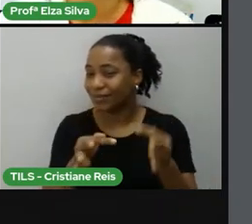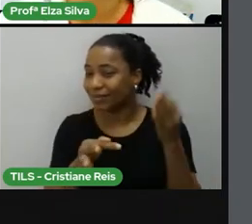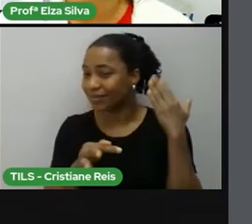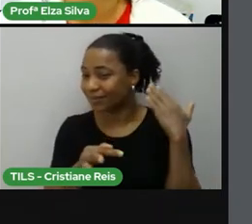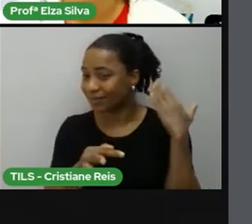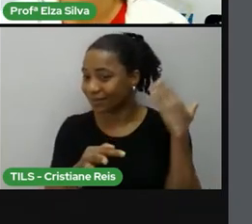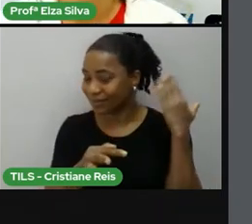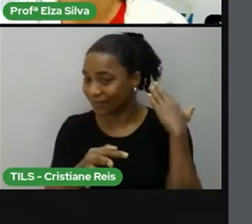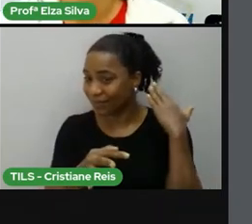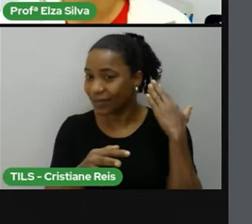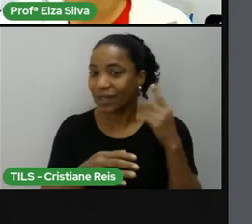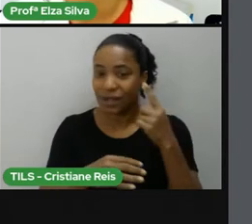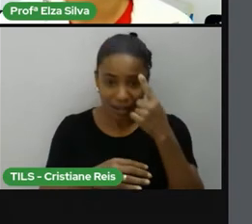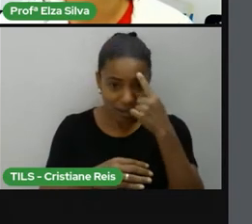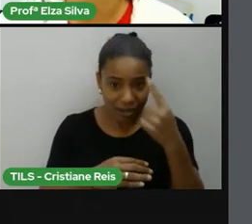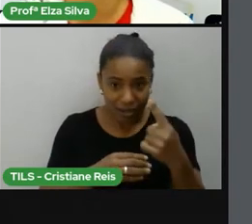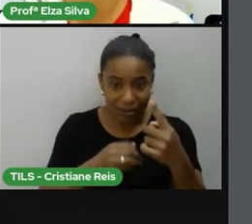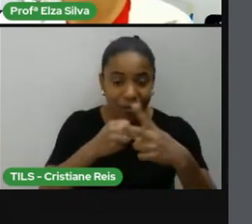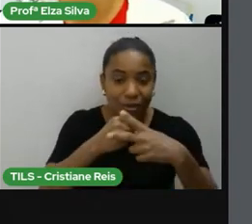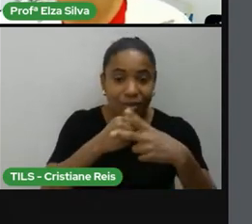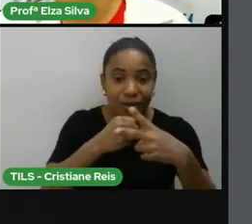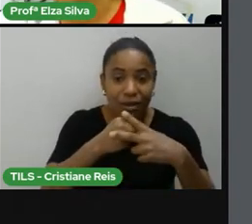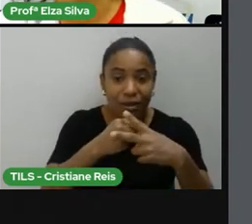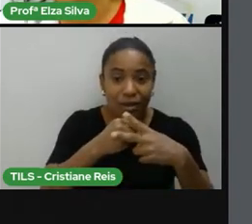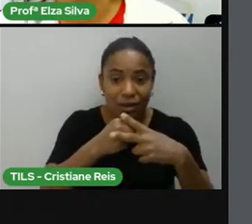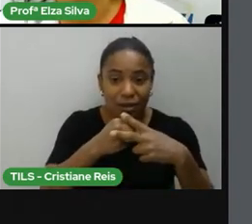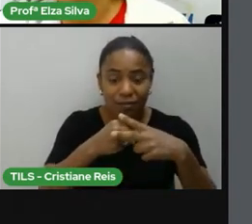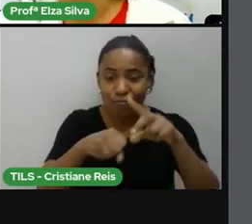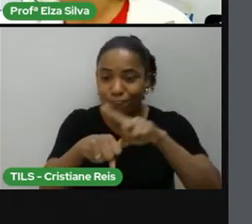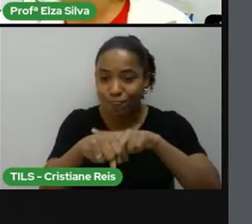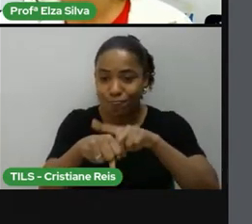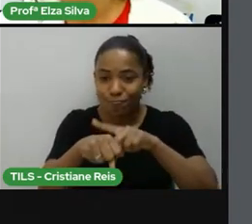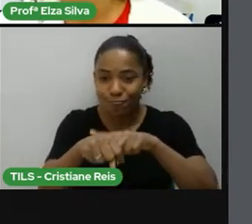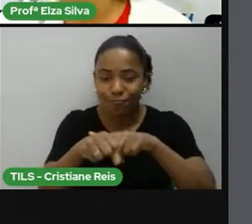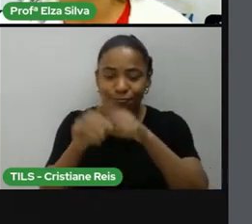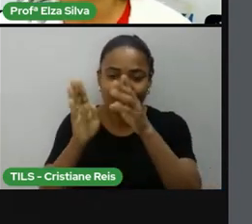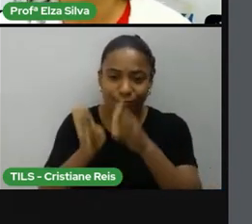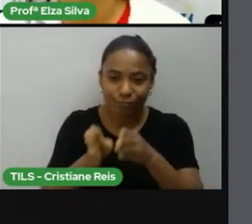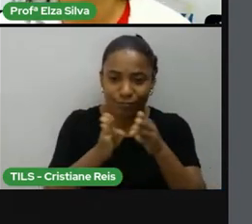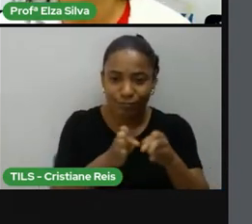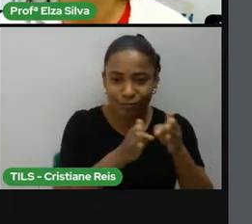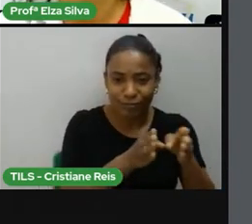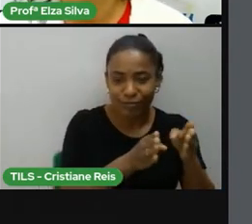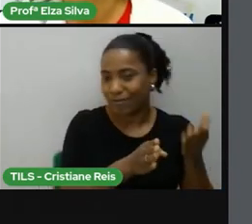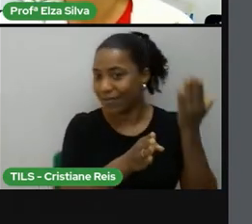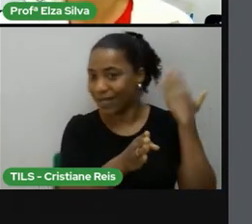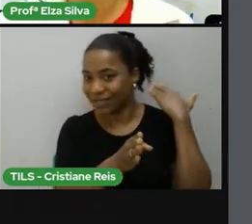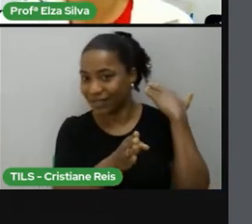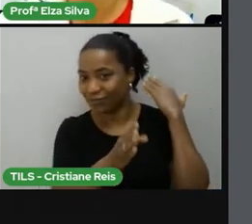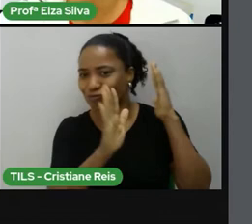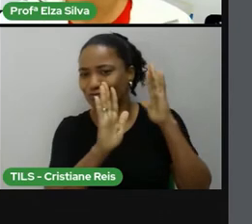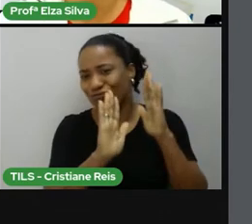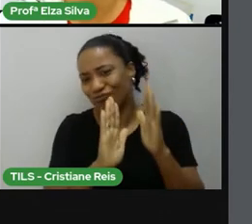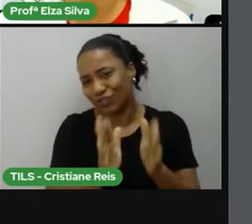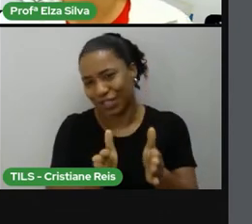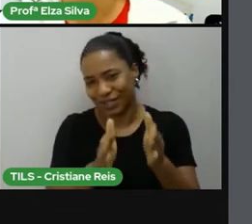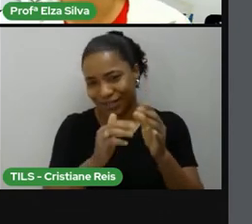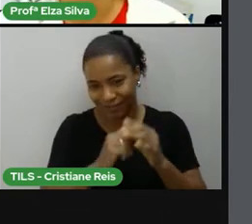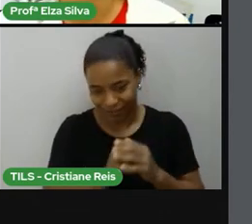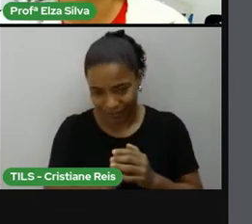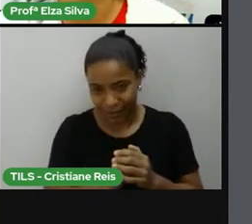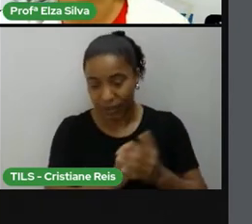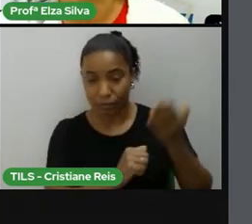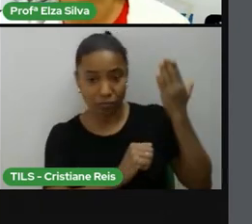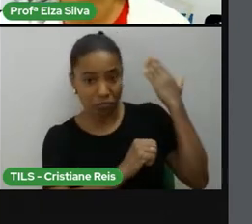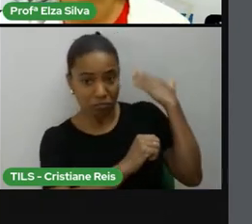este tempo verbal é usado para falar de fatos que já aconteceram que começaram e terminaram